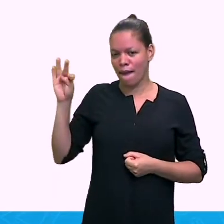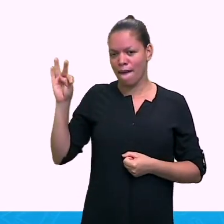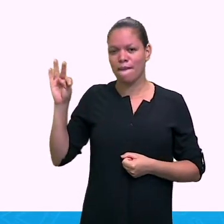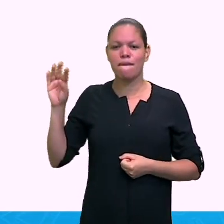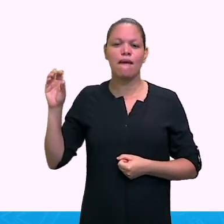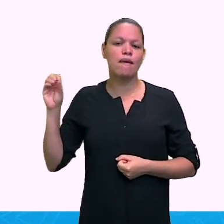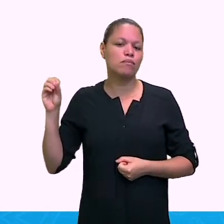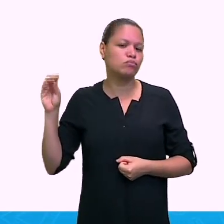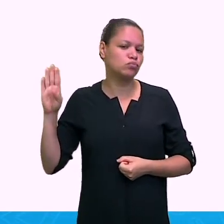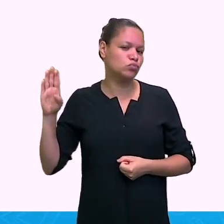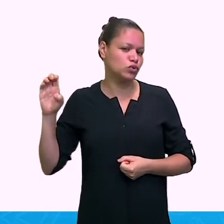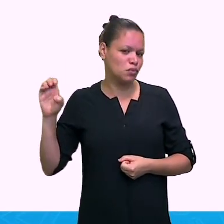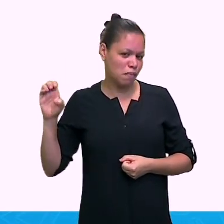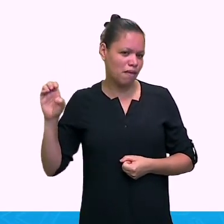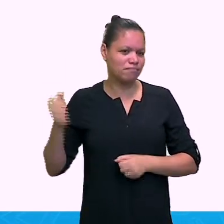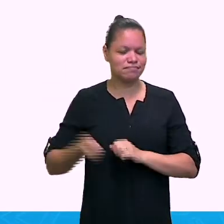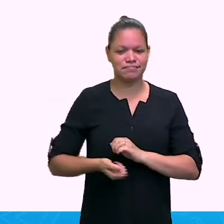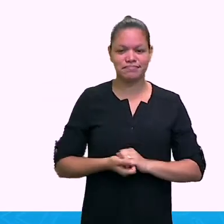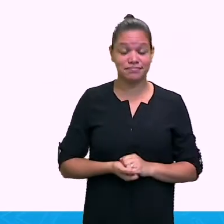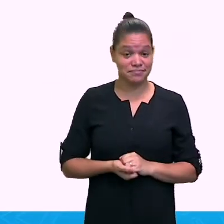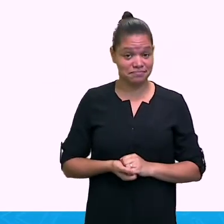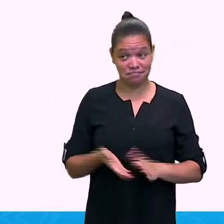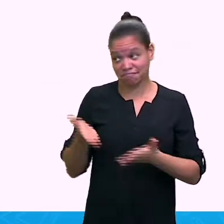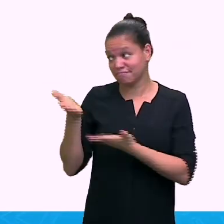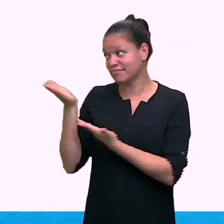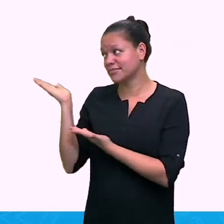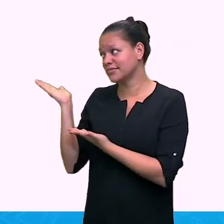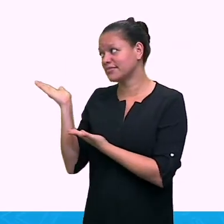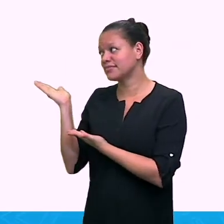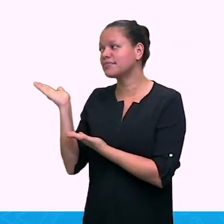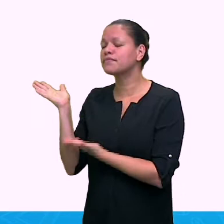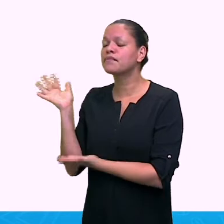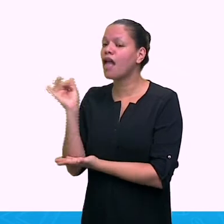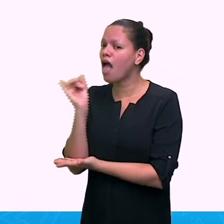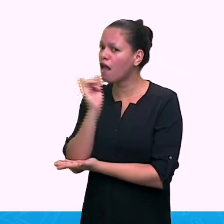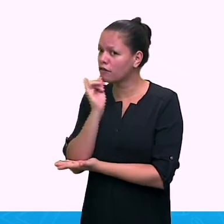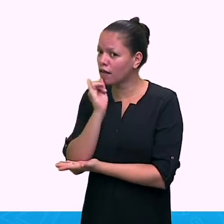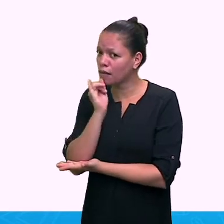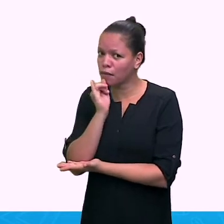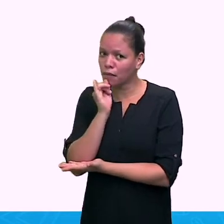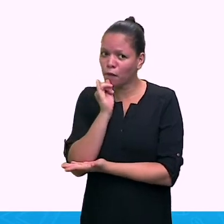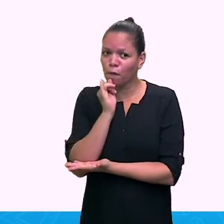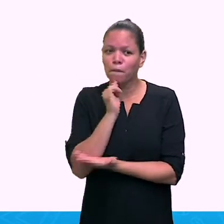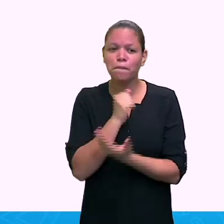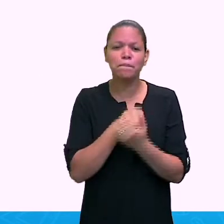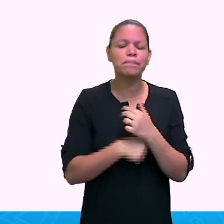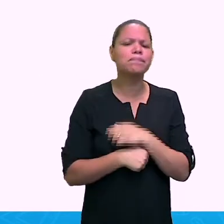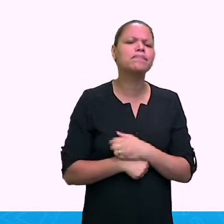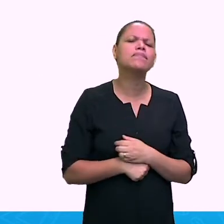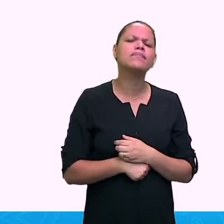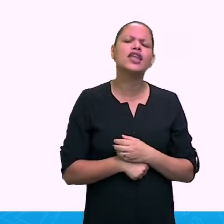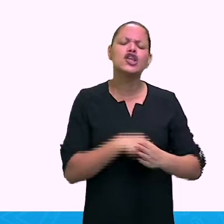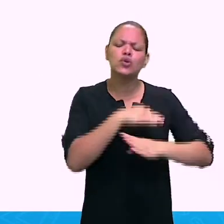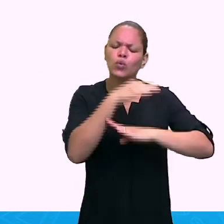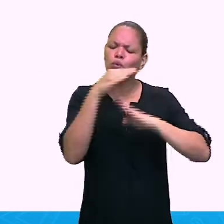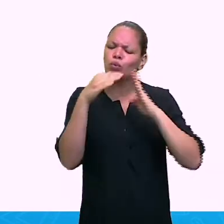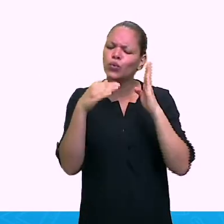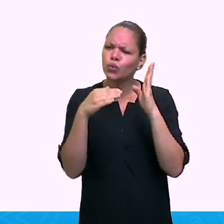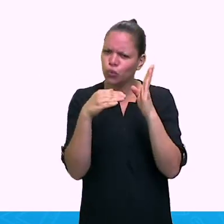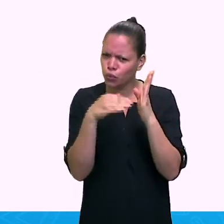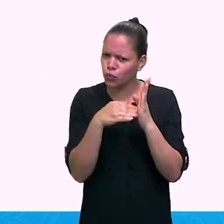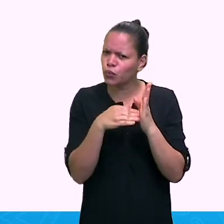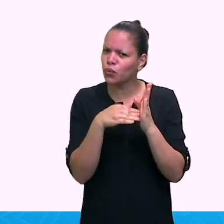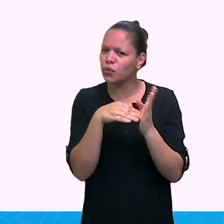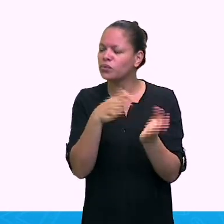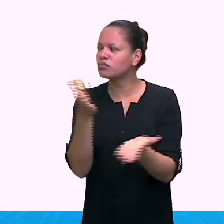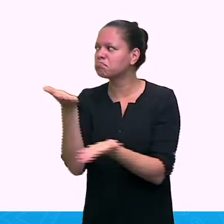me. Tudo sobre mim. All about me. Tudo sobre mim. Então, nós temos aqui a primeira